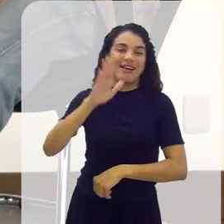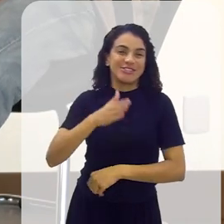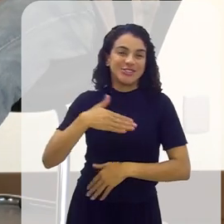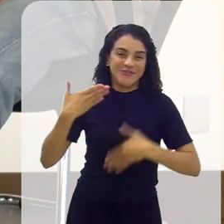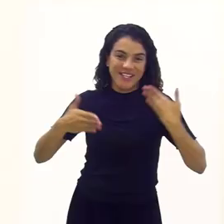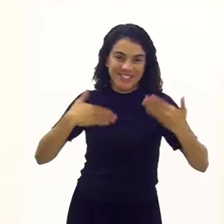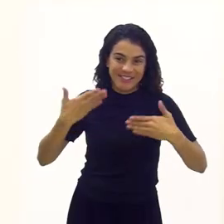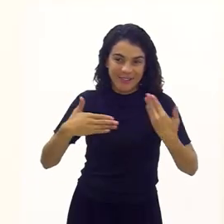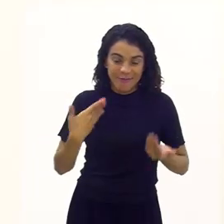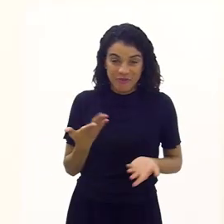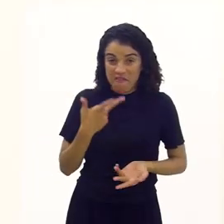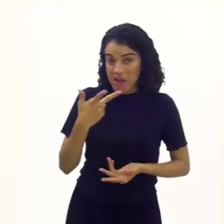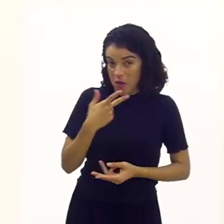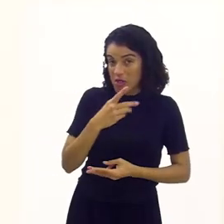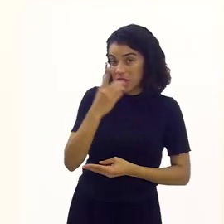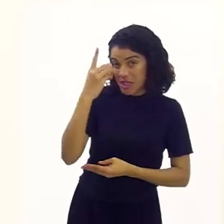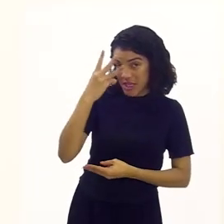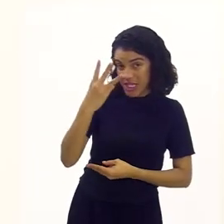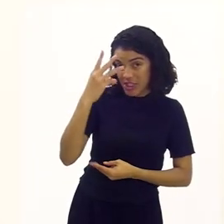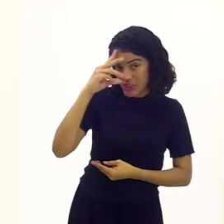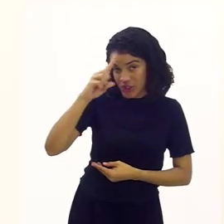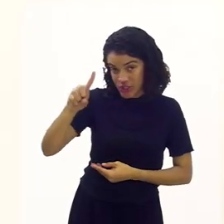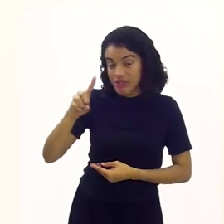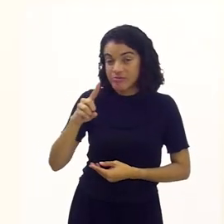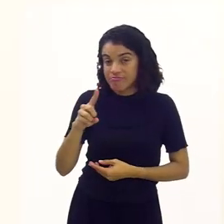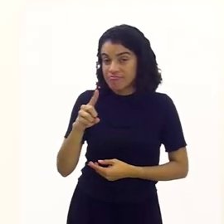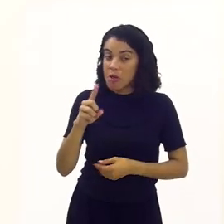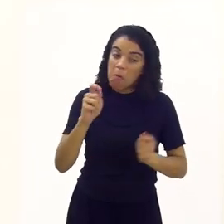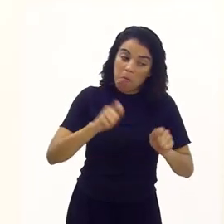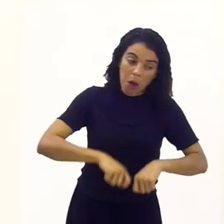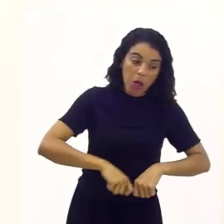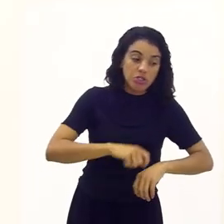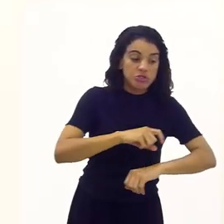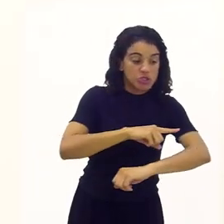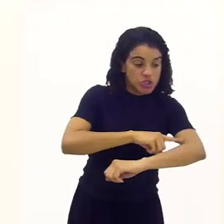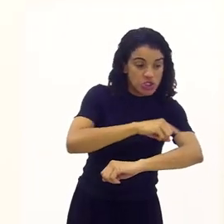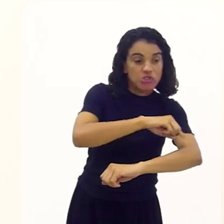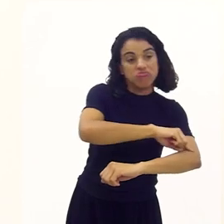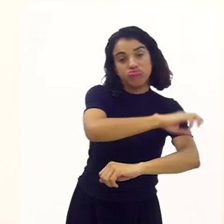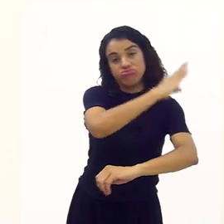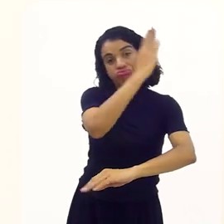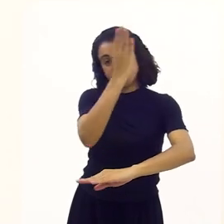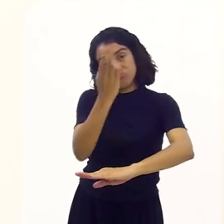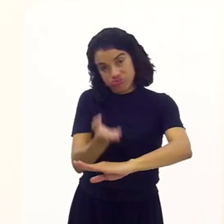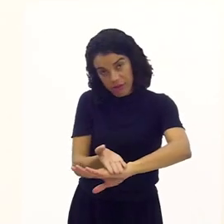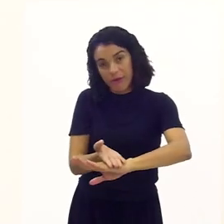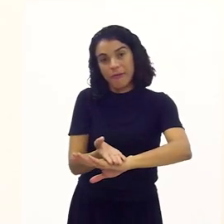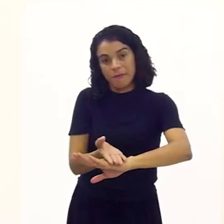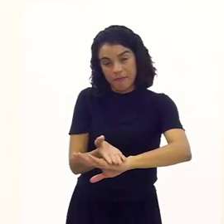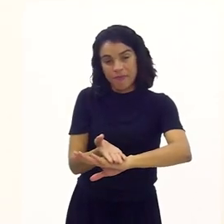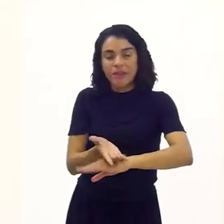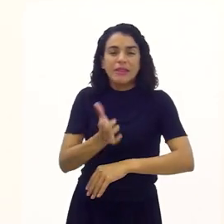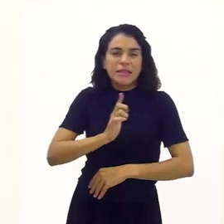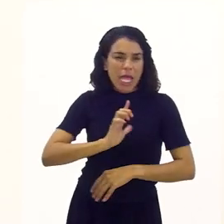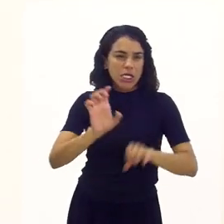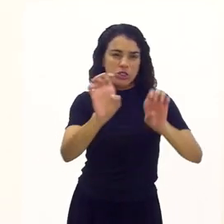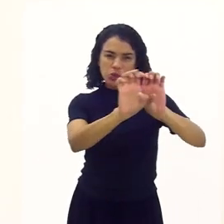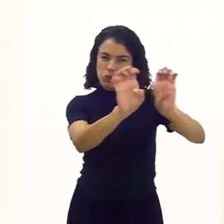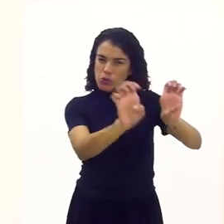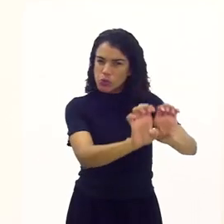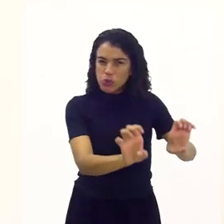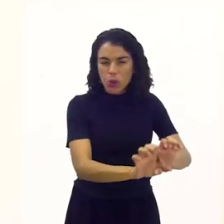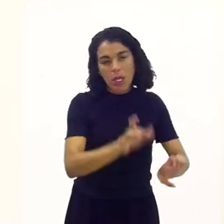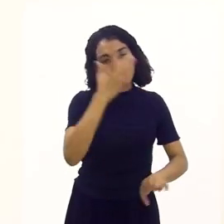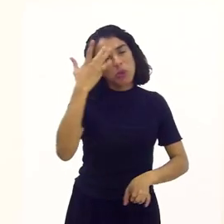Então, ele já disse, serão três dias, que podem ser de dia à noite, vai ter toda a